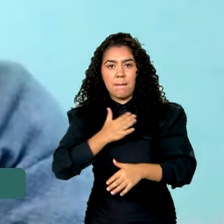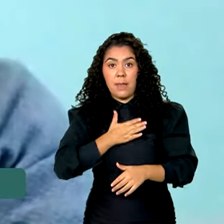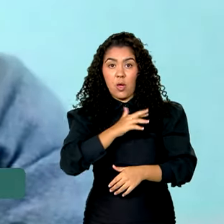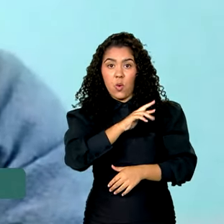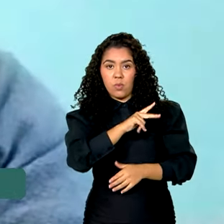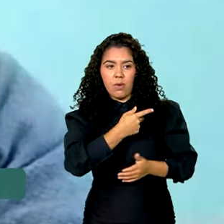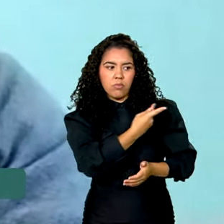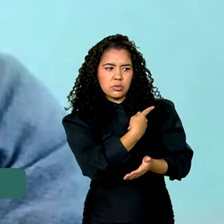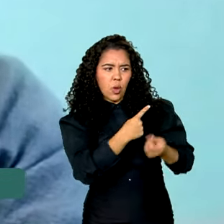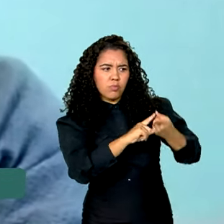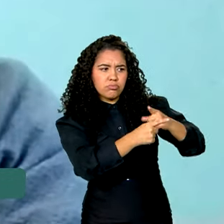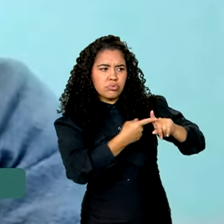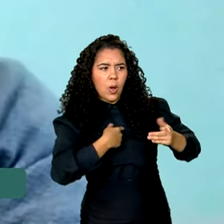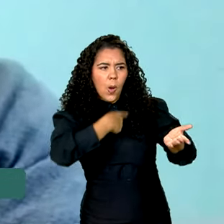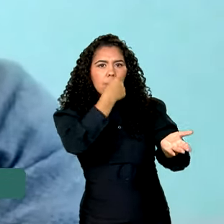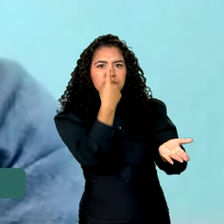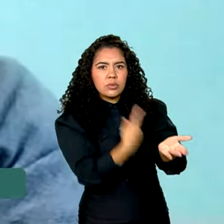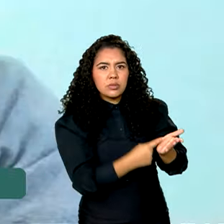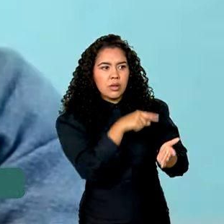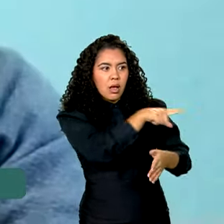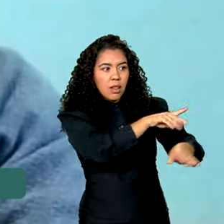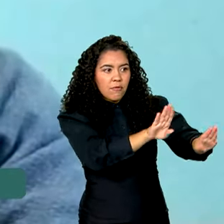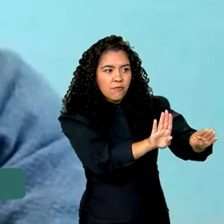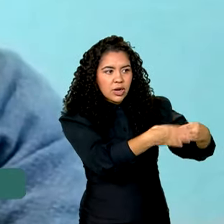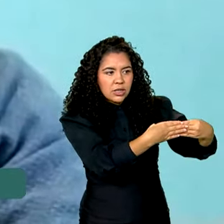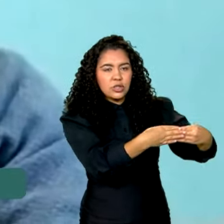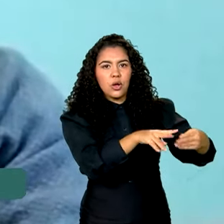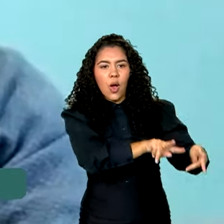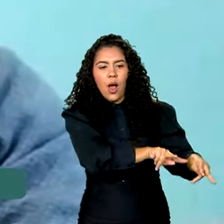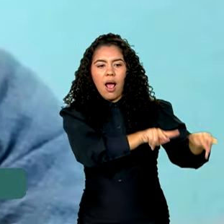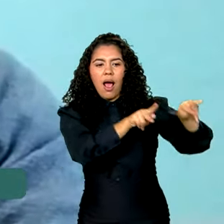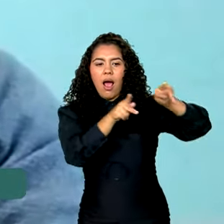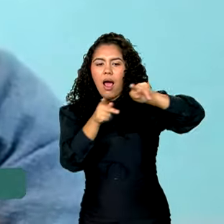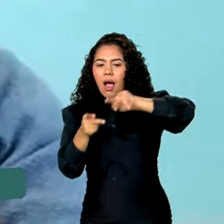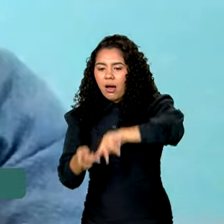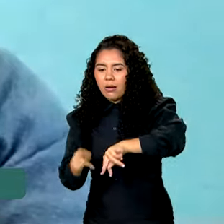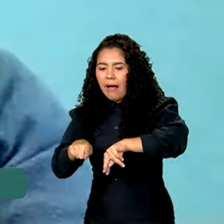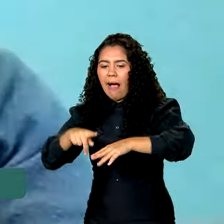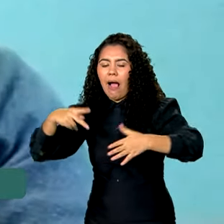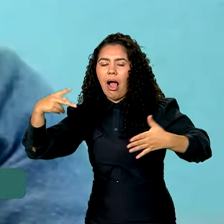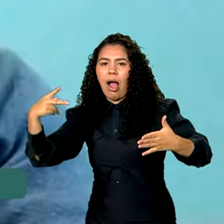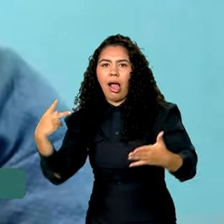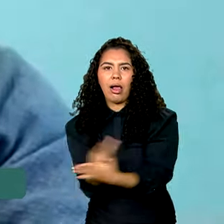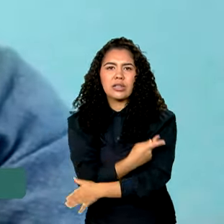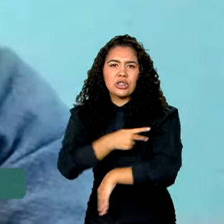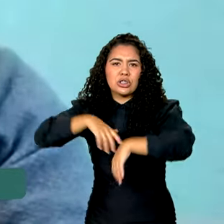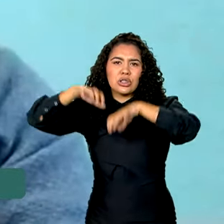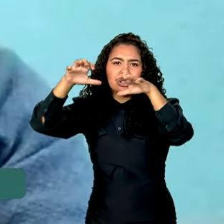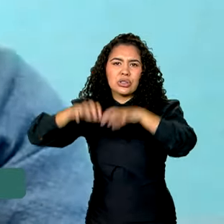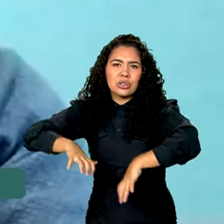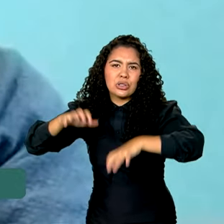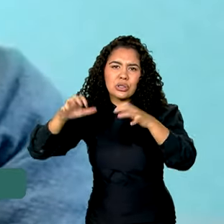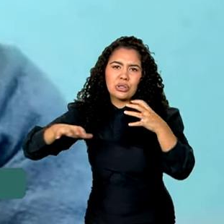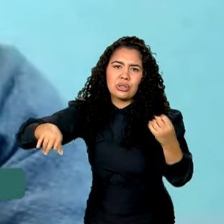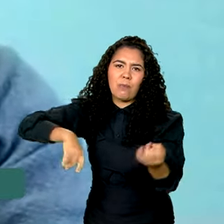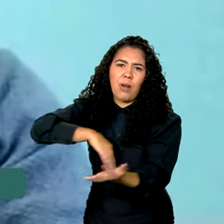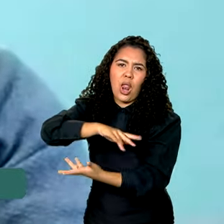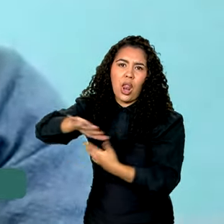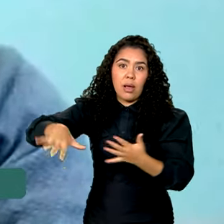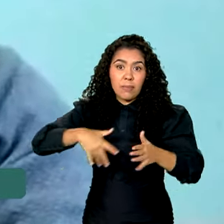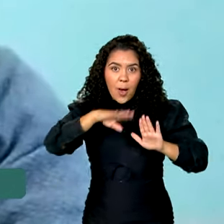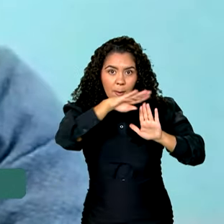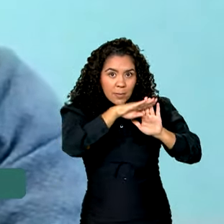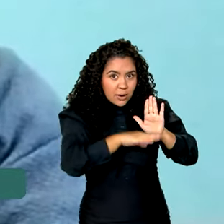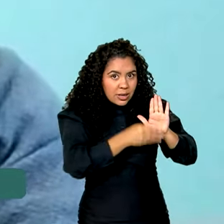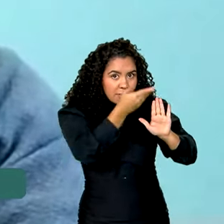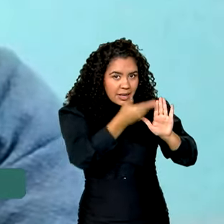gente estava nesse processo de transição para cá. E aí acontece esse negócio tudo, né? Se tiver o programa, vai